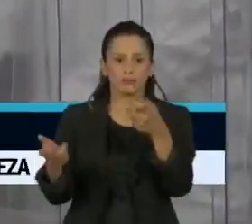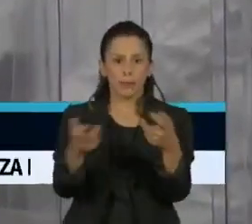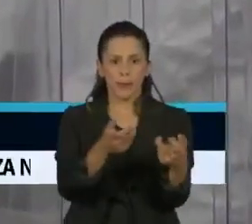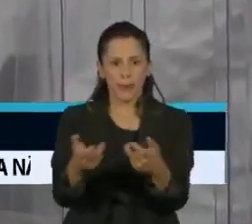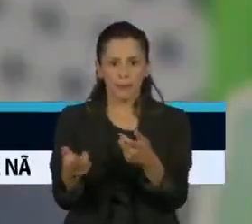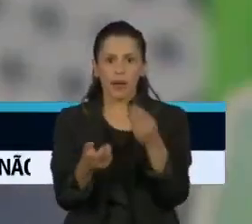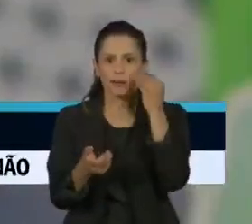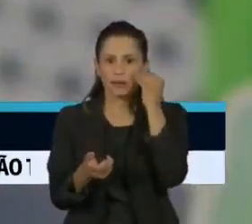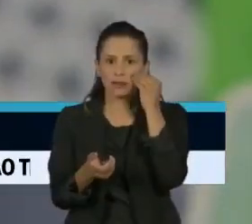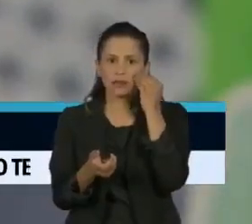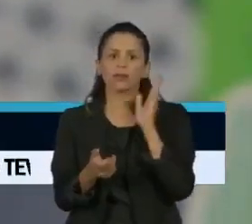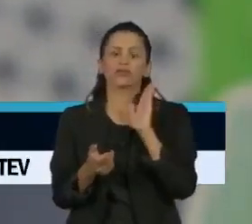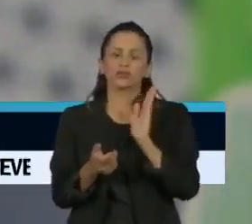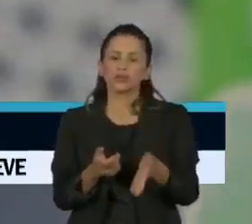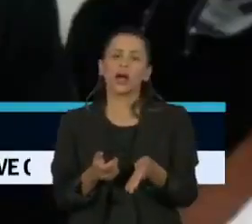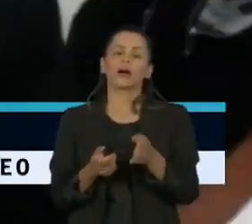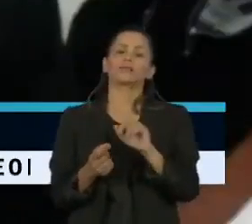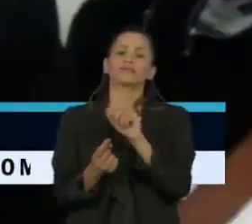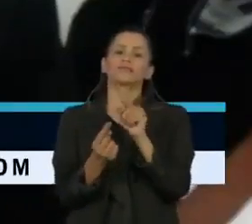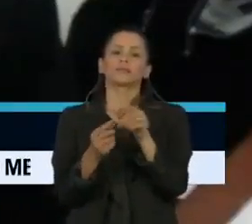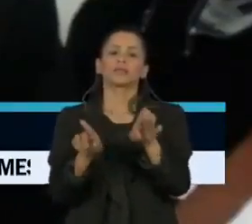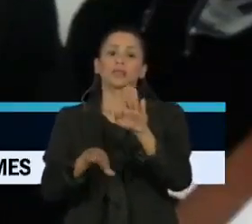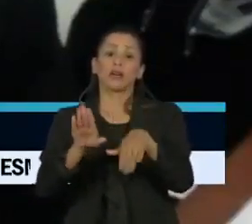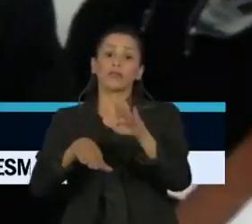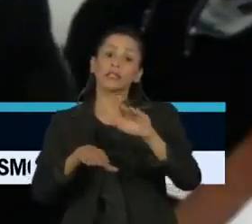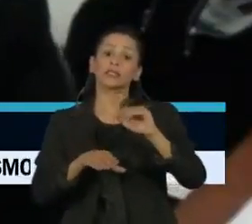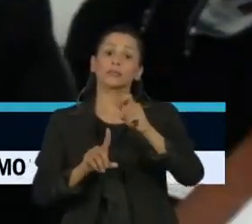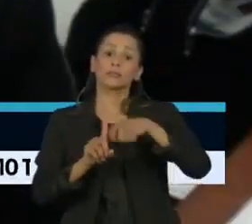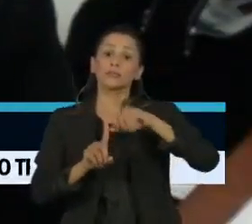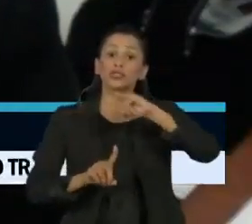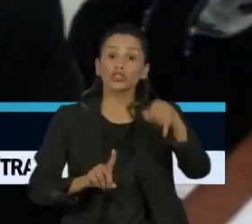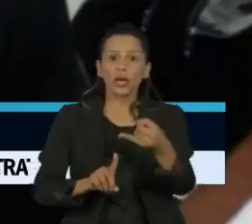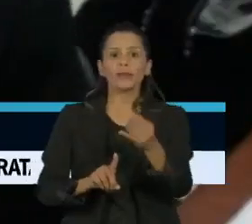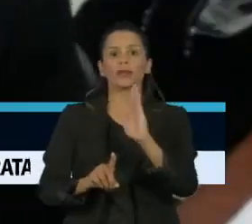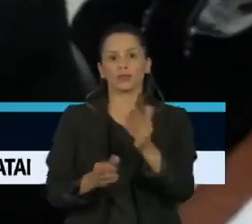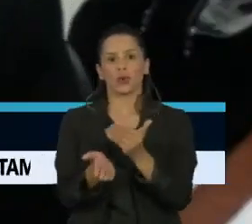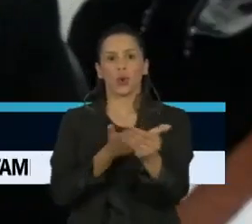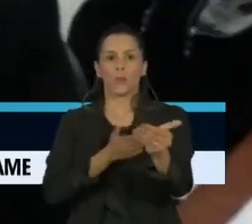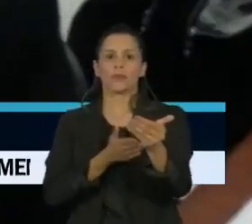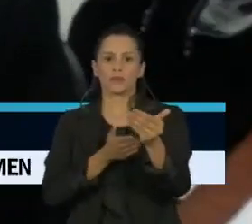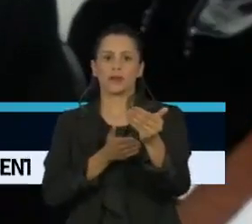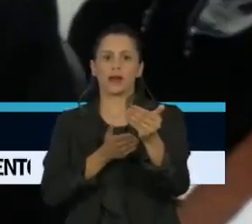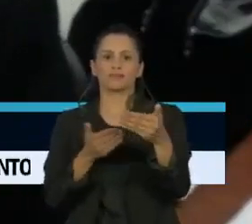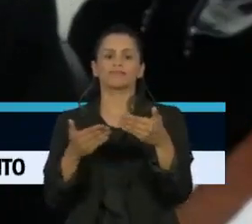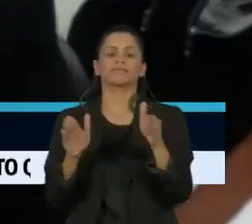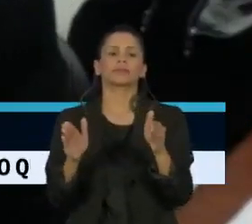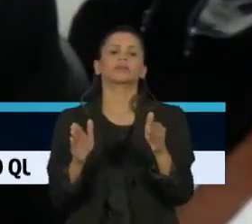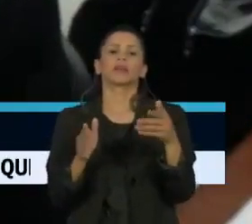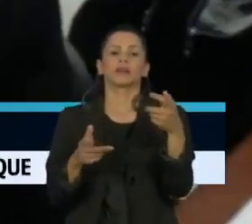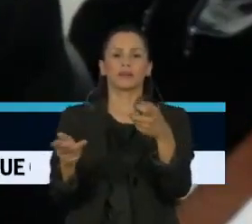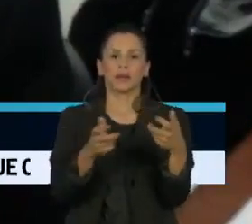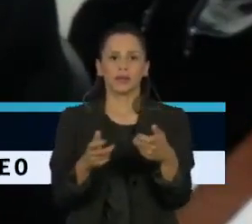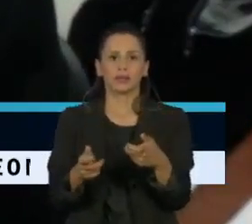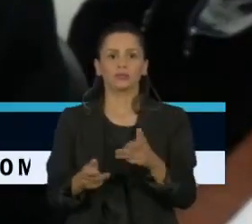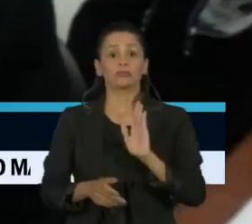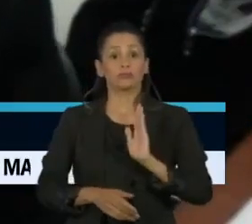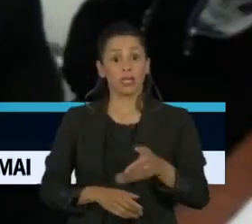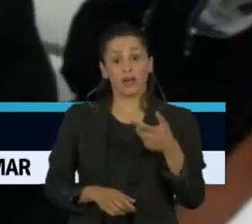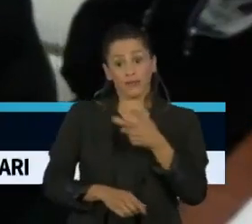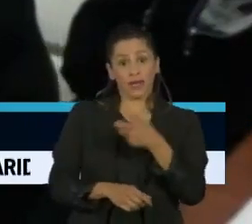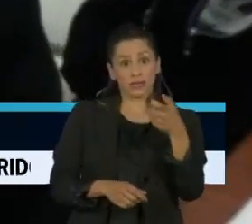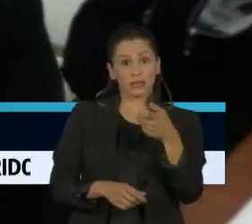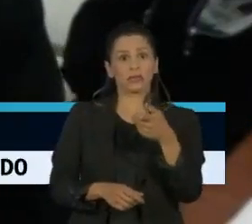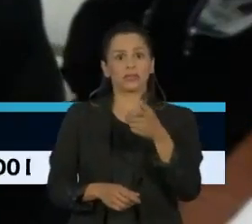da vacinação está mantida para janeiro. Segura é uma vacina que demonstrou a indução de imunidade